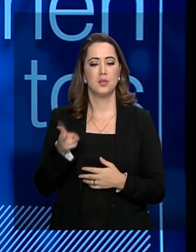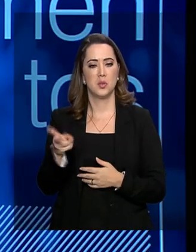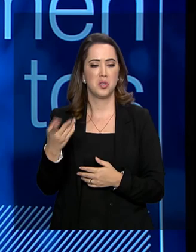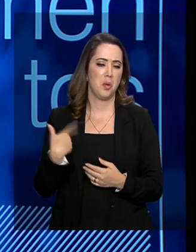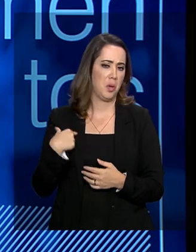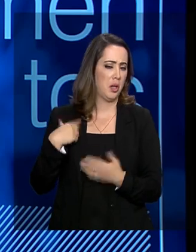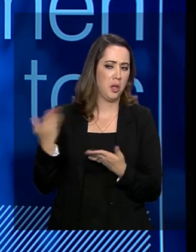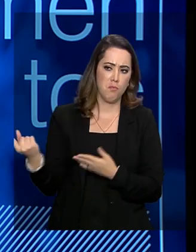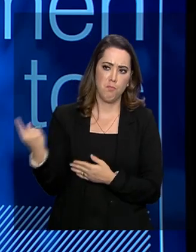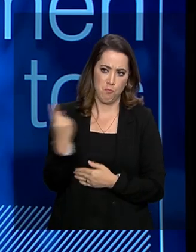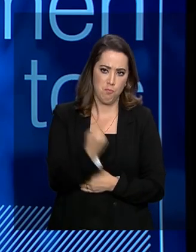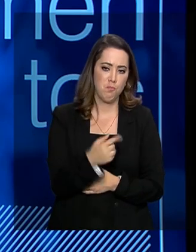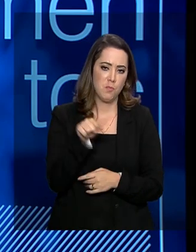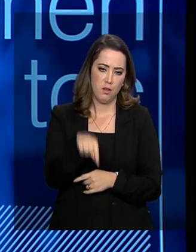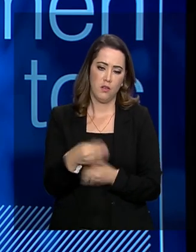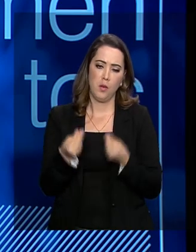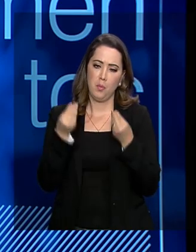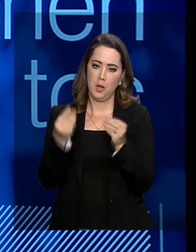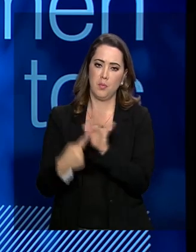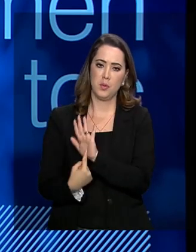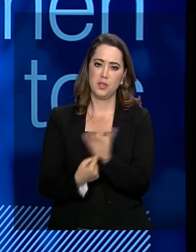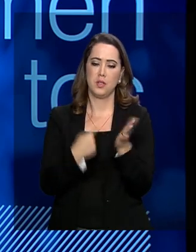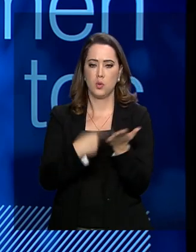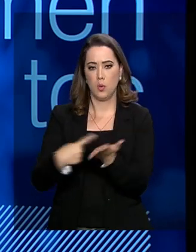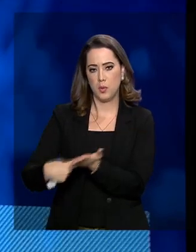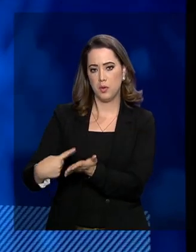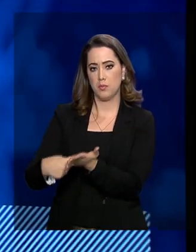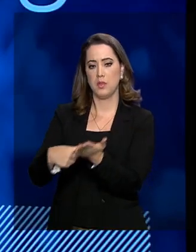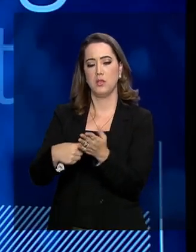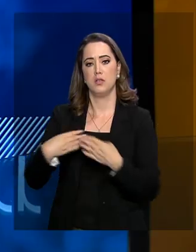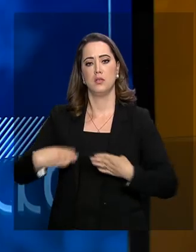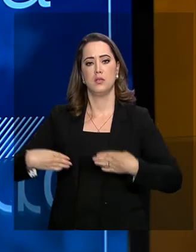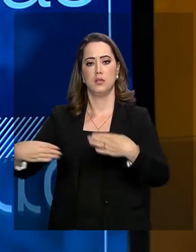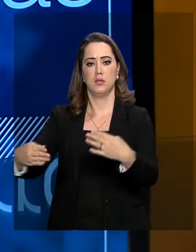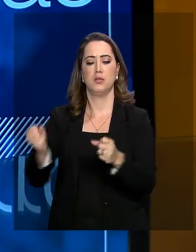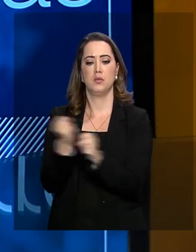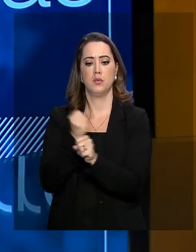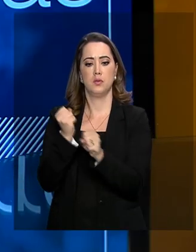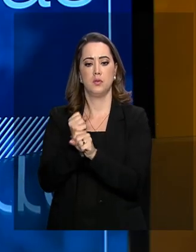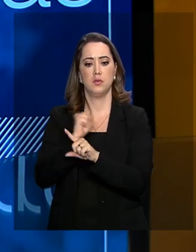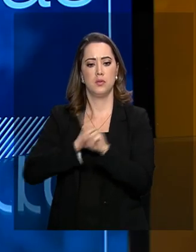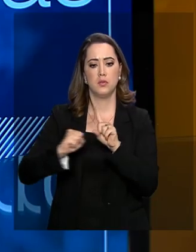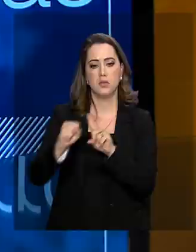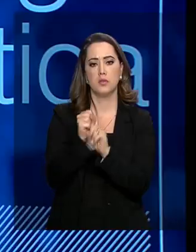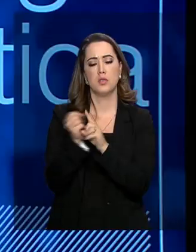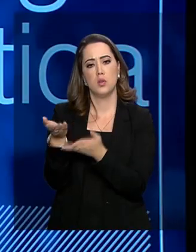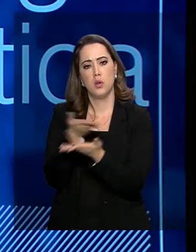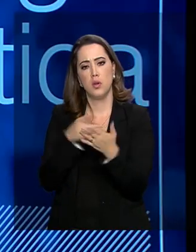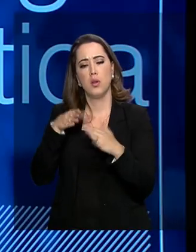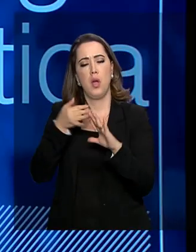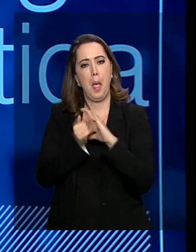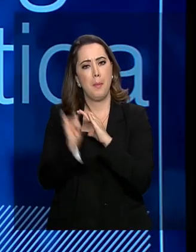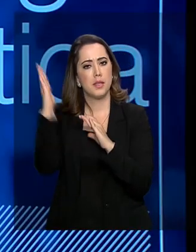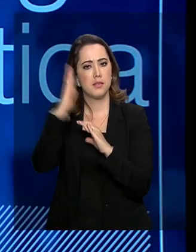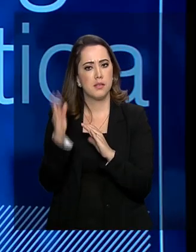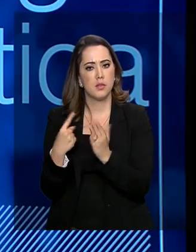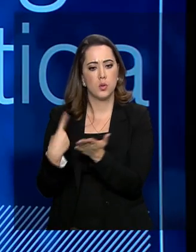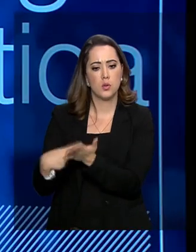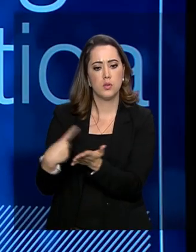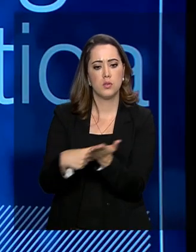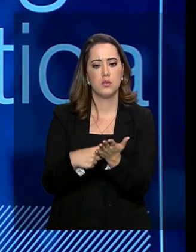disponível para a gente poder trazer aqui um pouco da agenda do Ministério da Infraestrutura para a nossa sociedade, compartilhe com a RBC a nossa agenda e